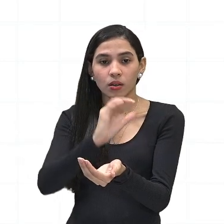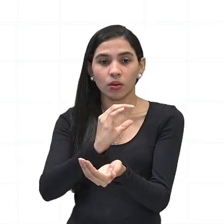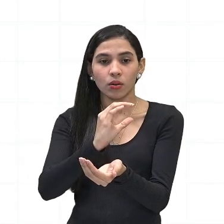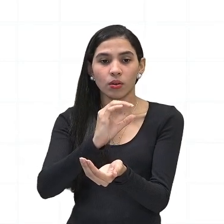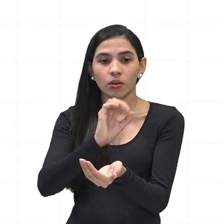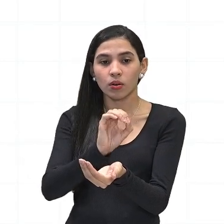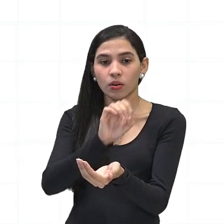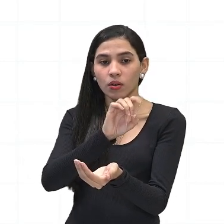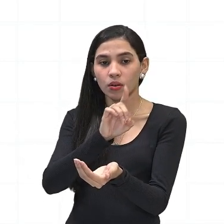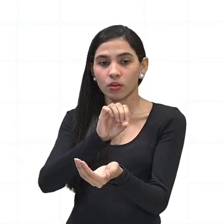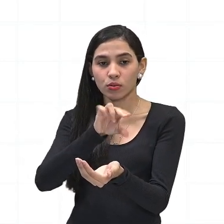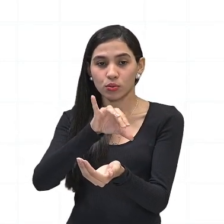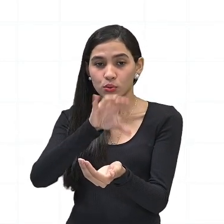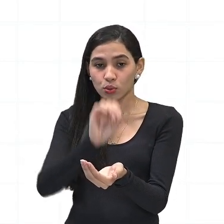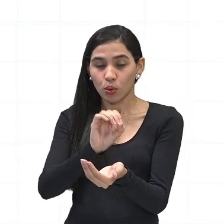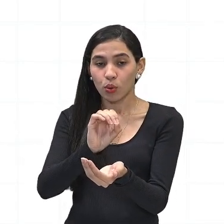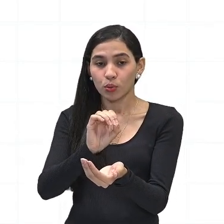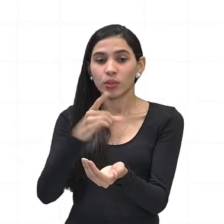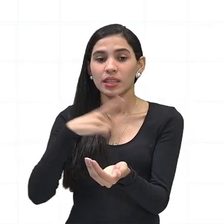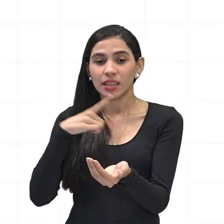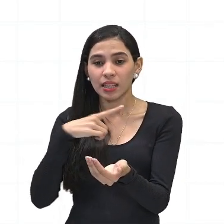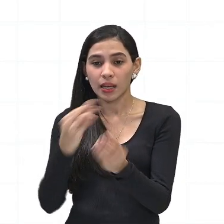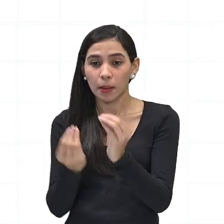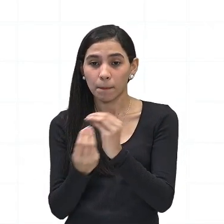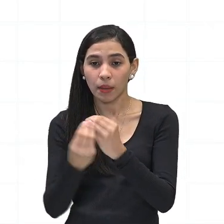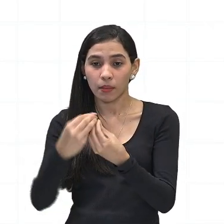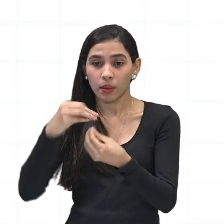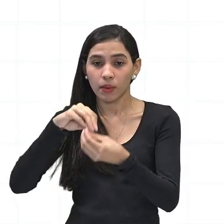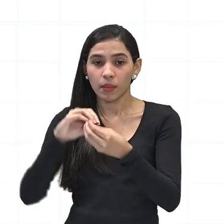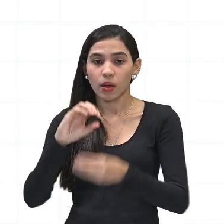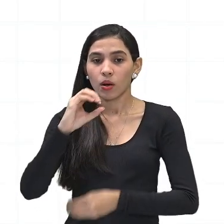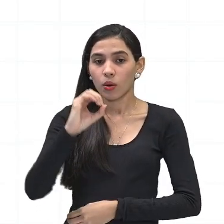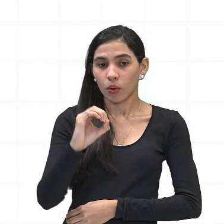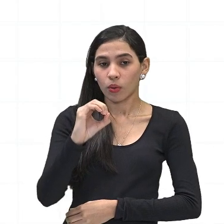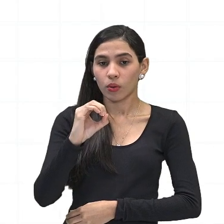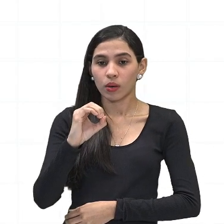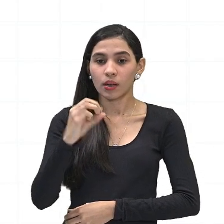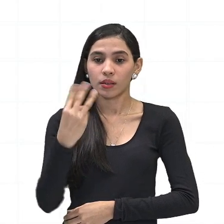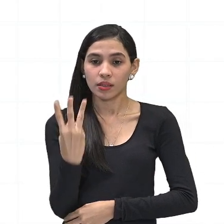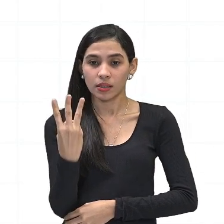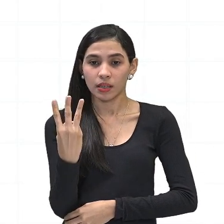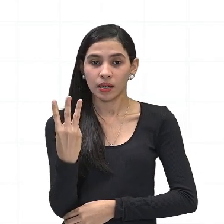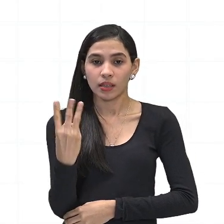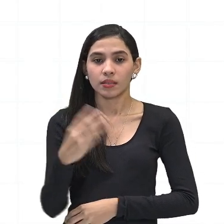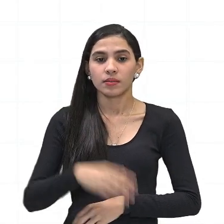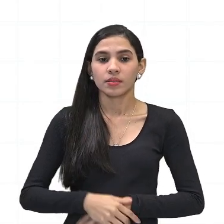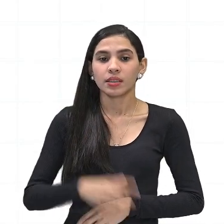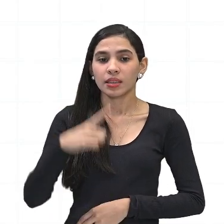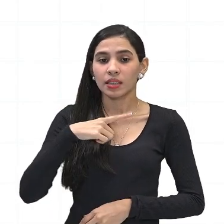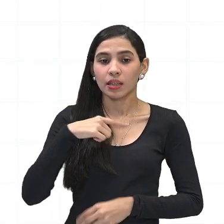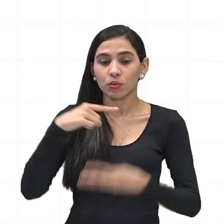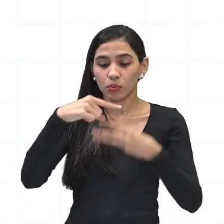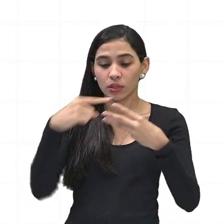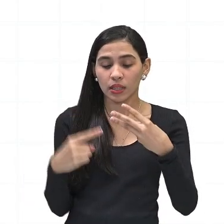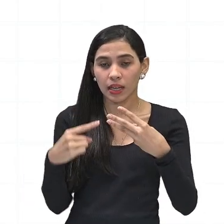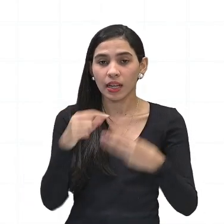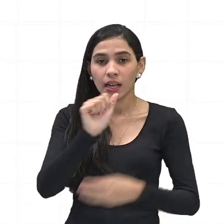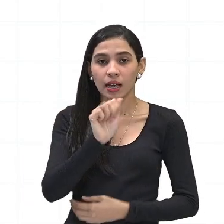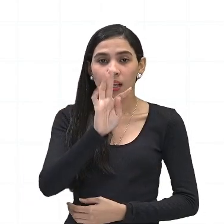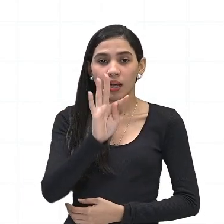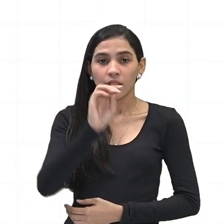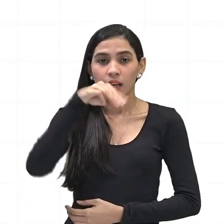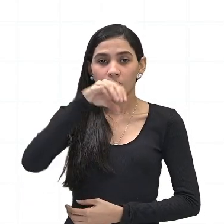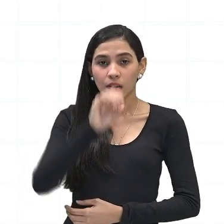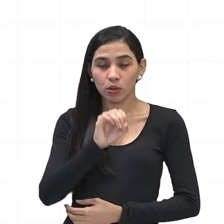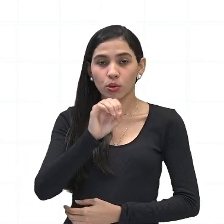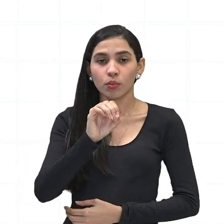molécula O3, são três átomos de oxigênio, que protege